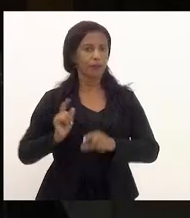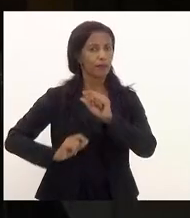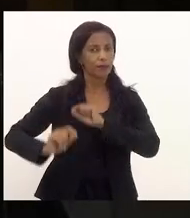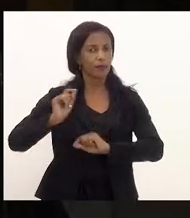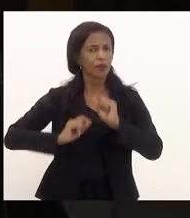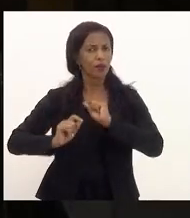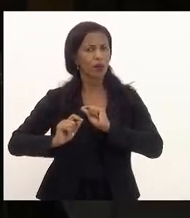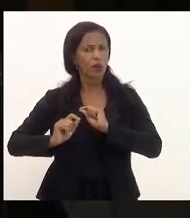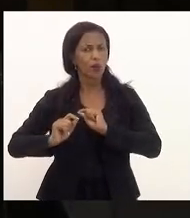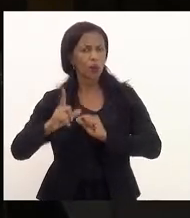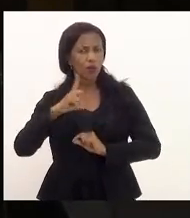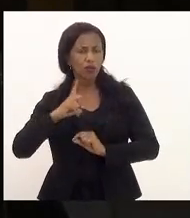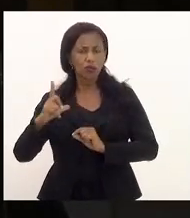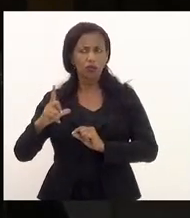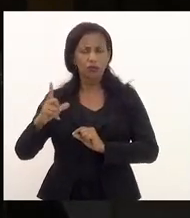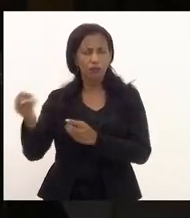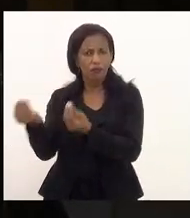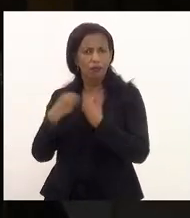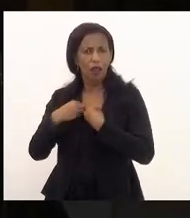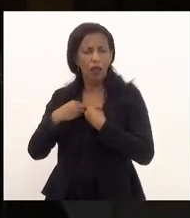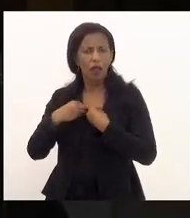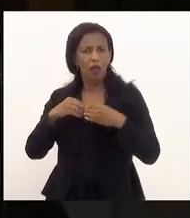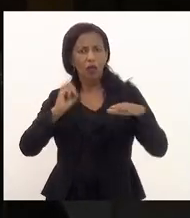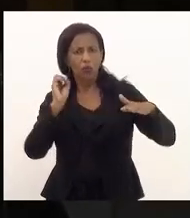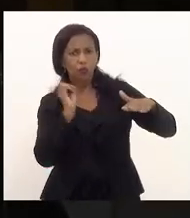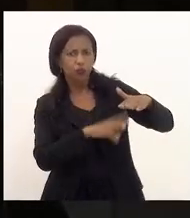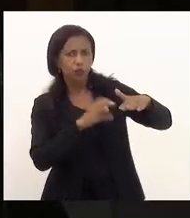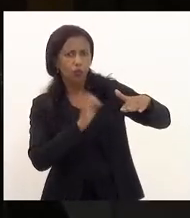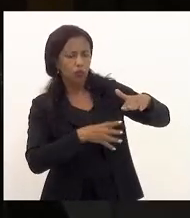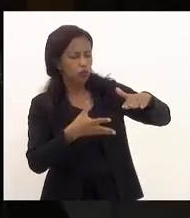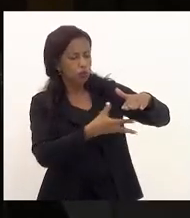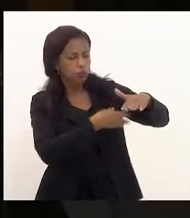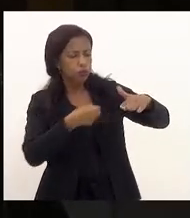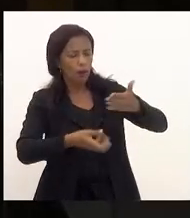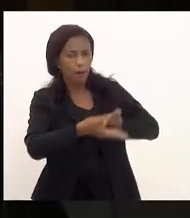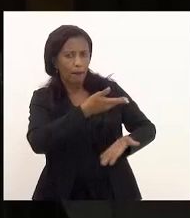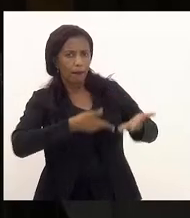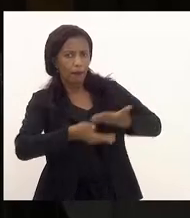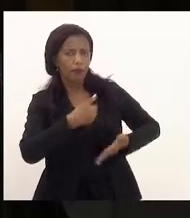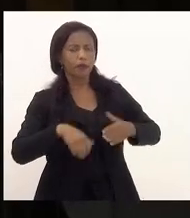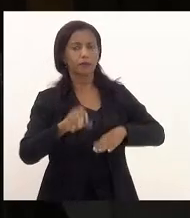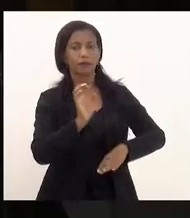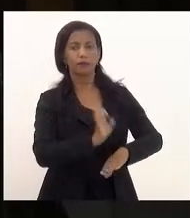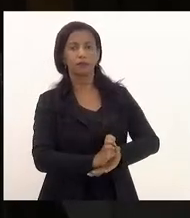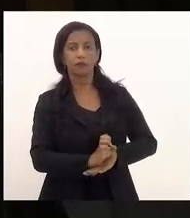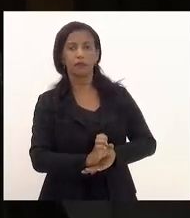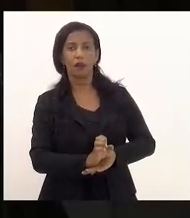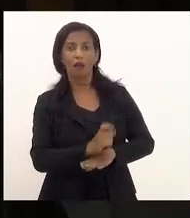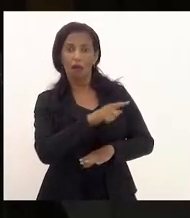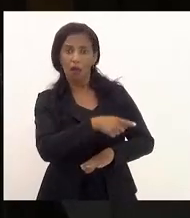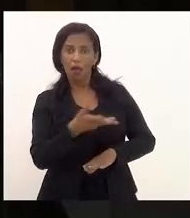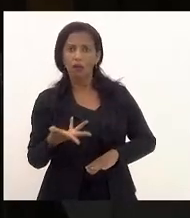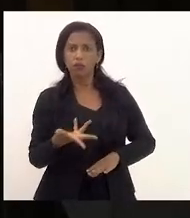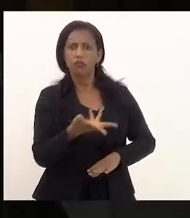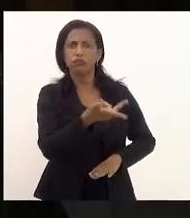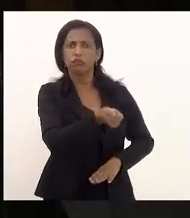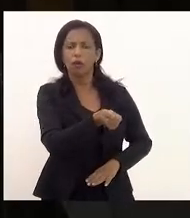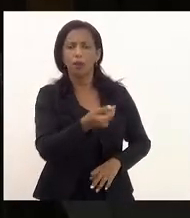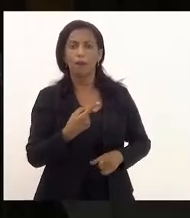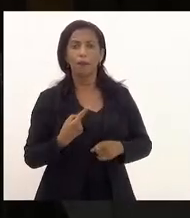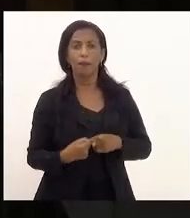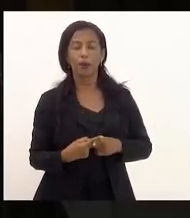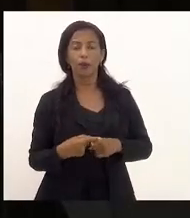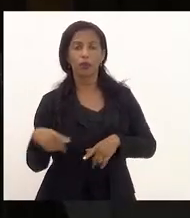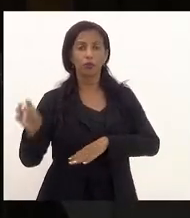nos subtrai do fundo de participação dos estados é uma grandeza, porque